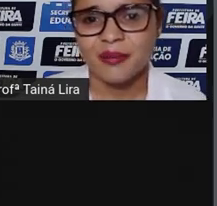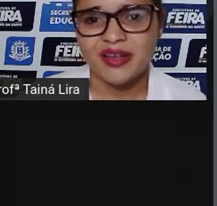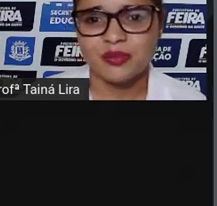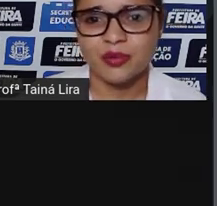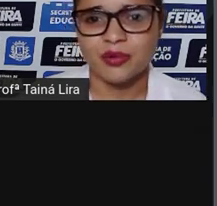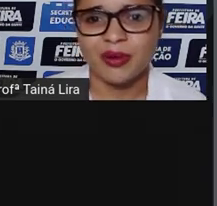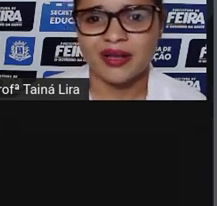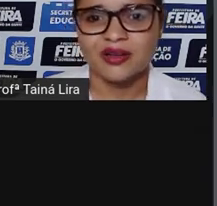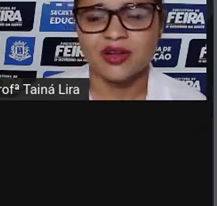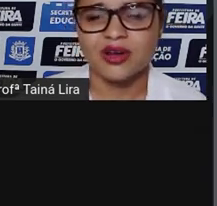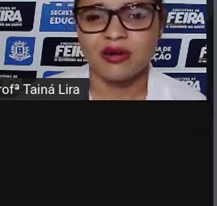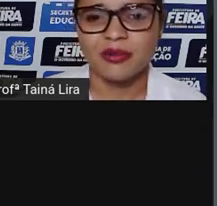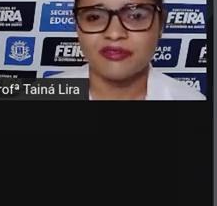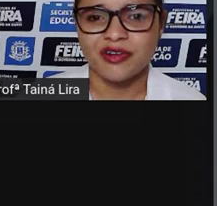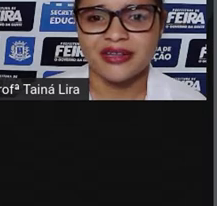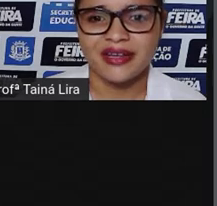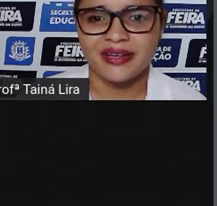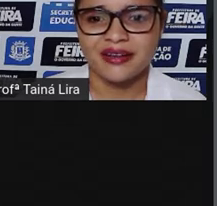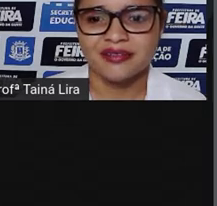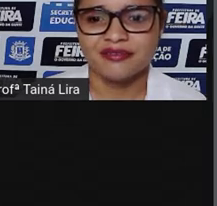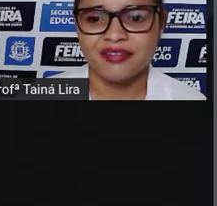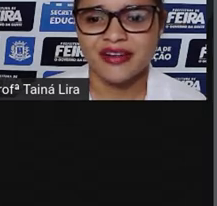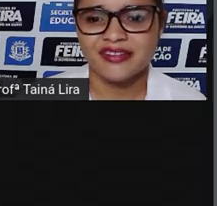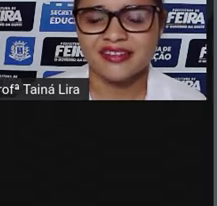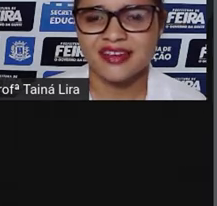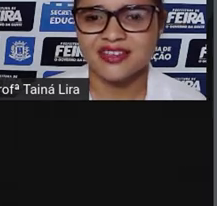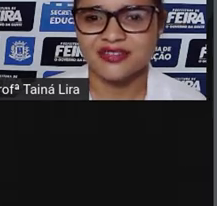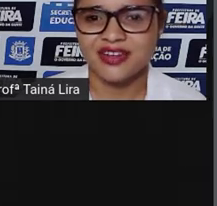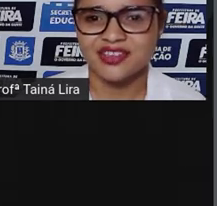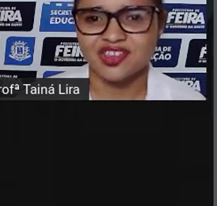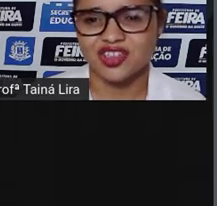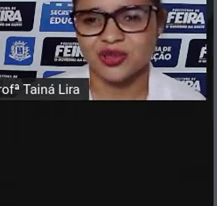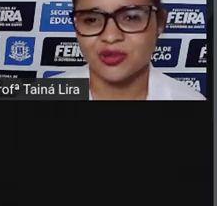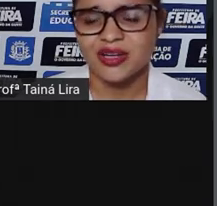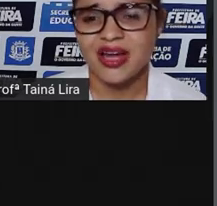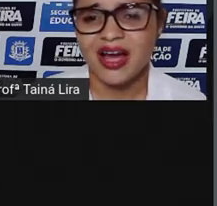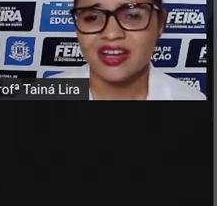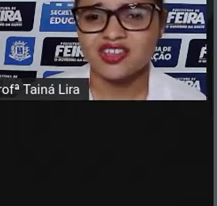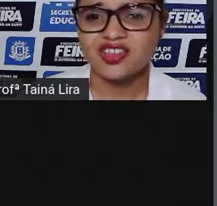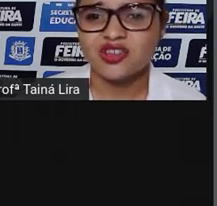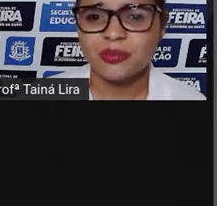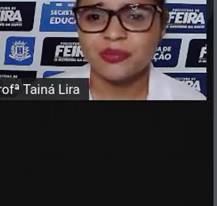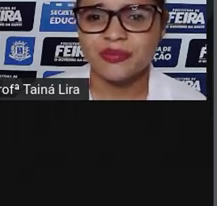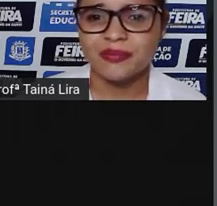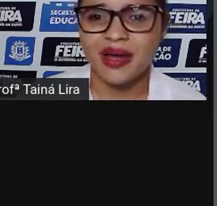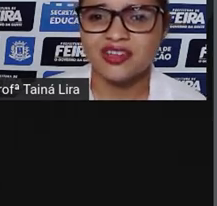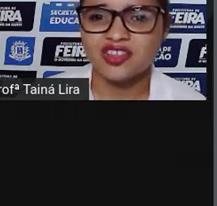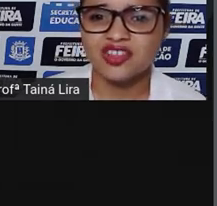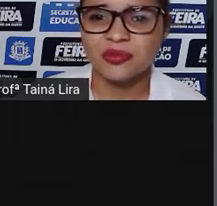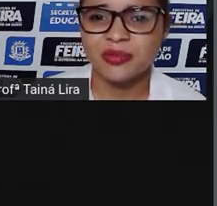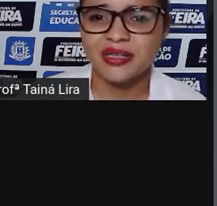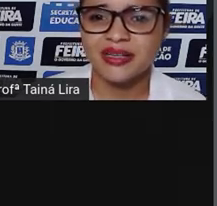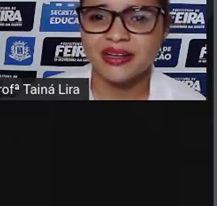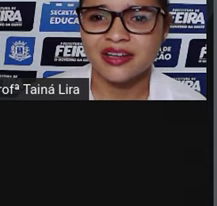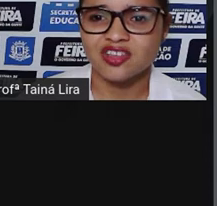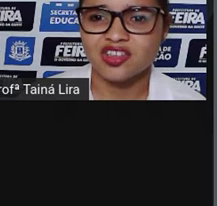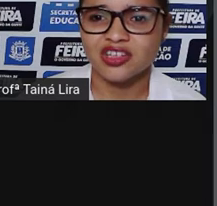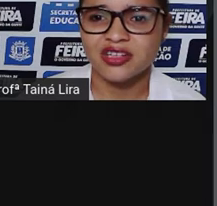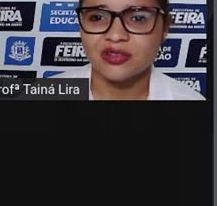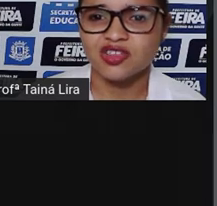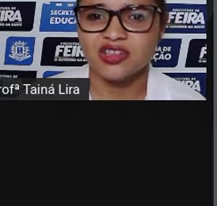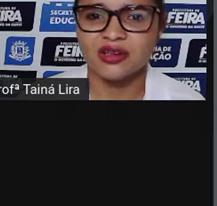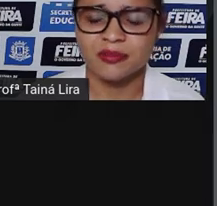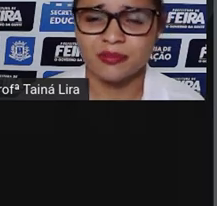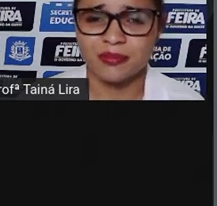Mas Bubba logo aprovou a ideia. Vai ser divertido. A gente brinca que é